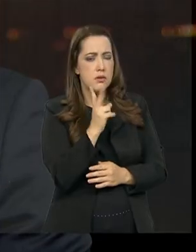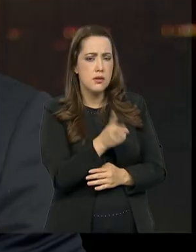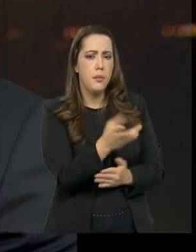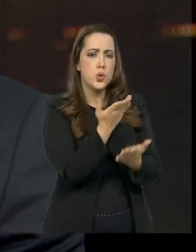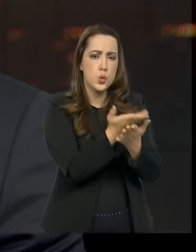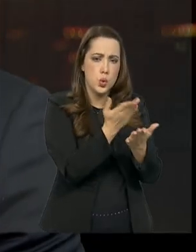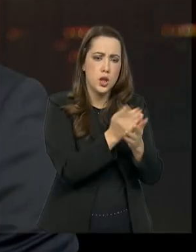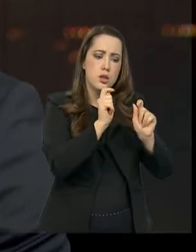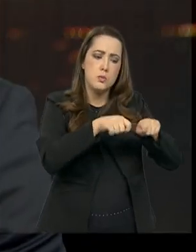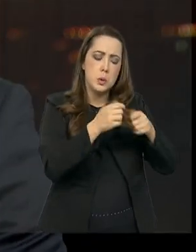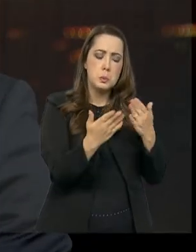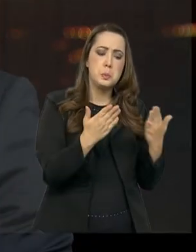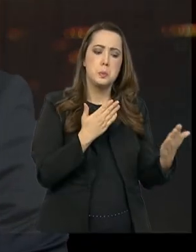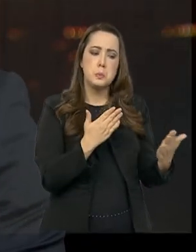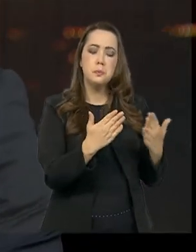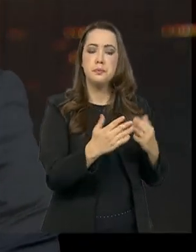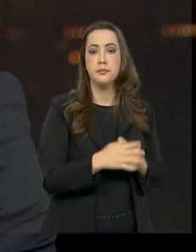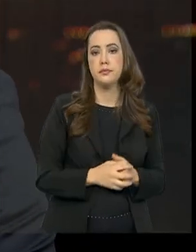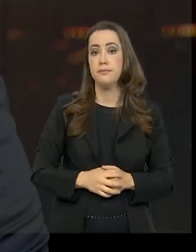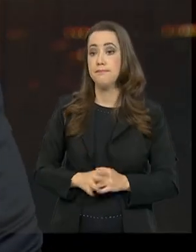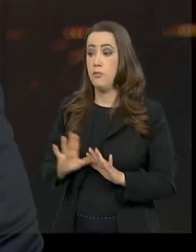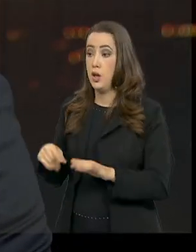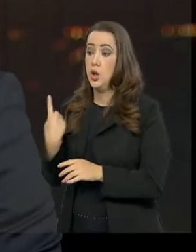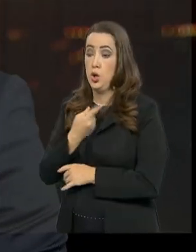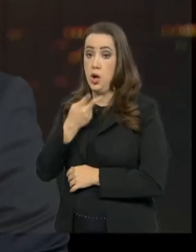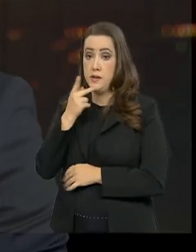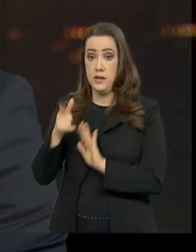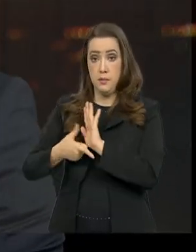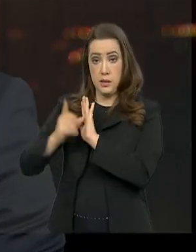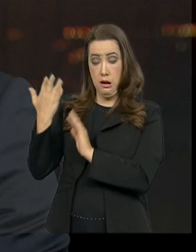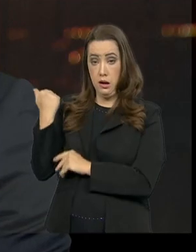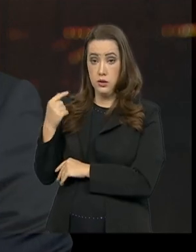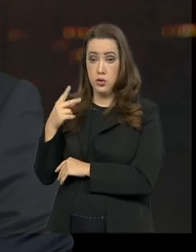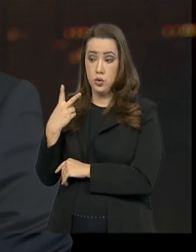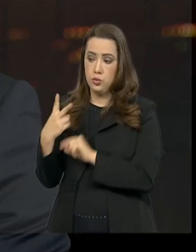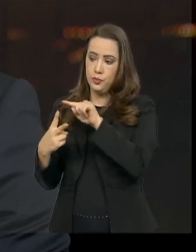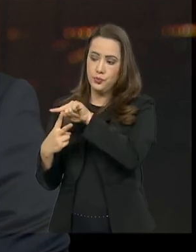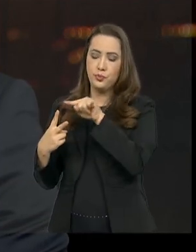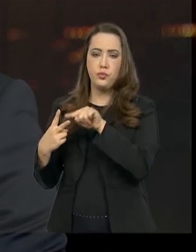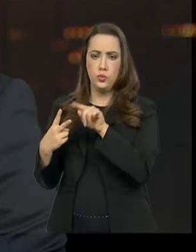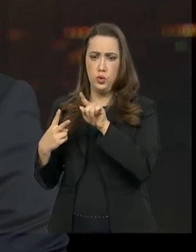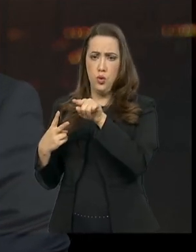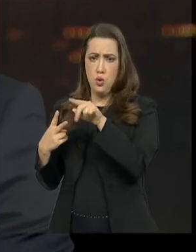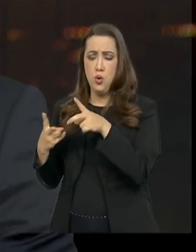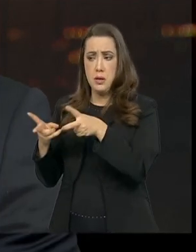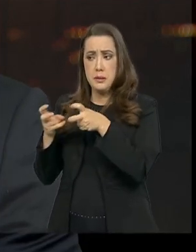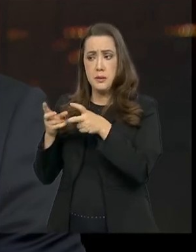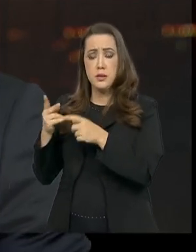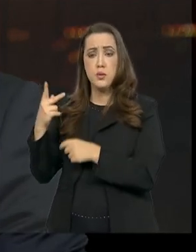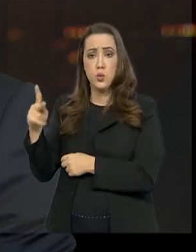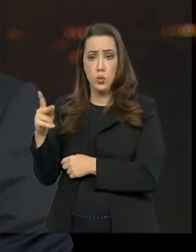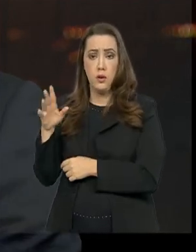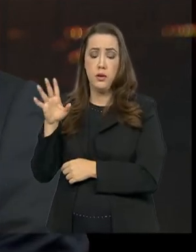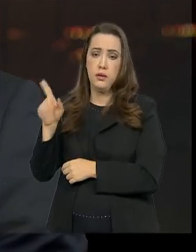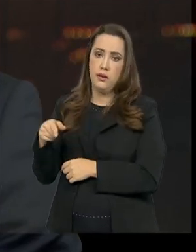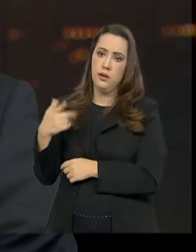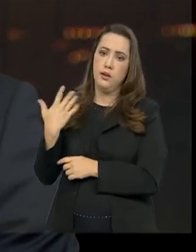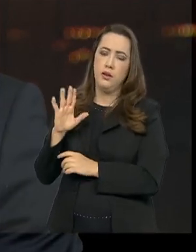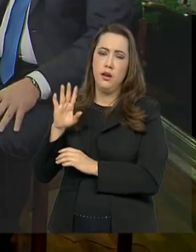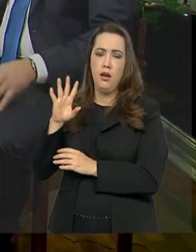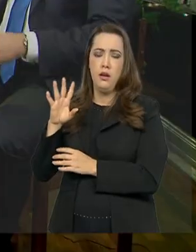possível. Aqui no nosso programa, no primeiro bloco, nós abordamos duas características do senhor, que seria a descrição e a